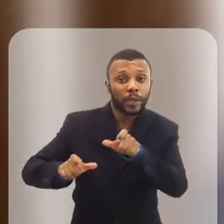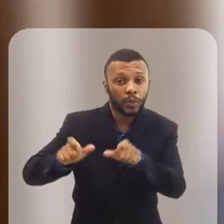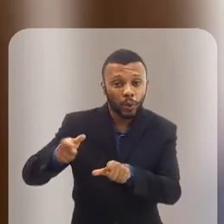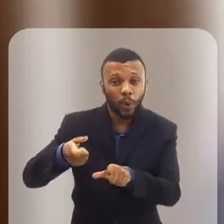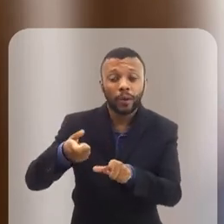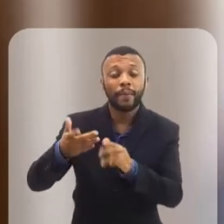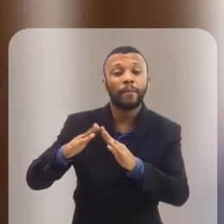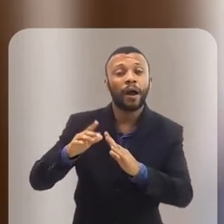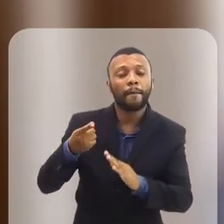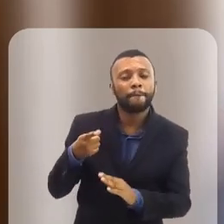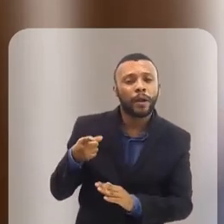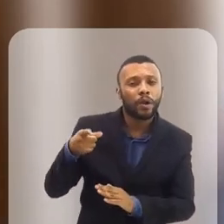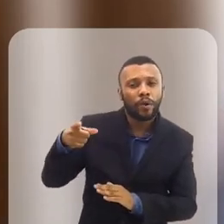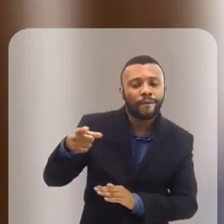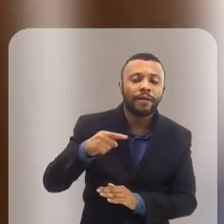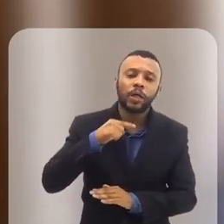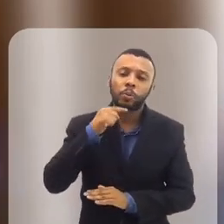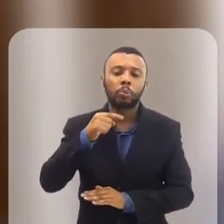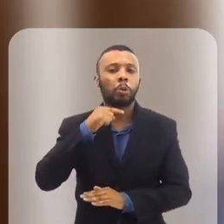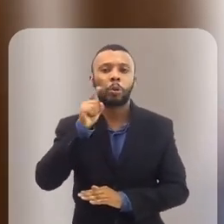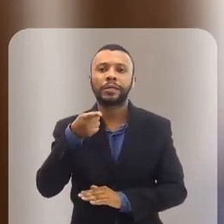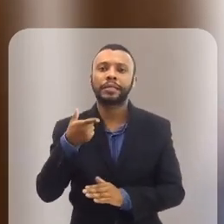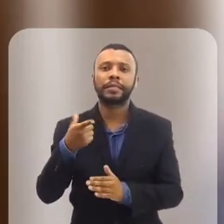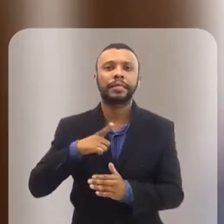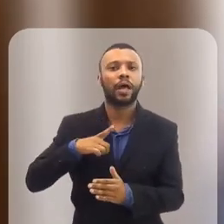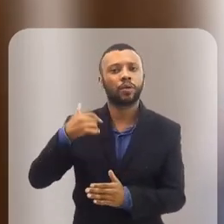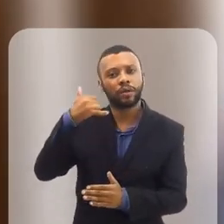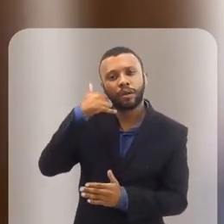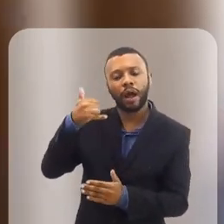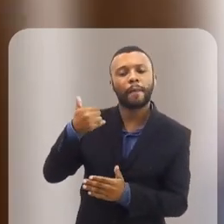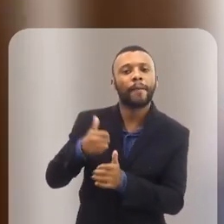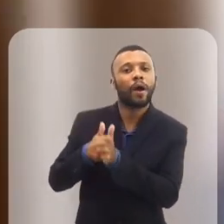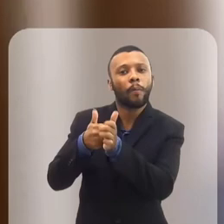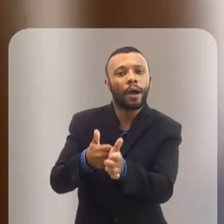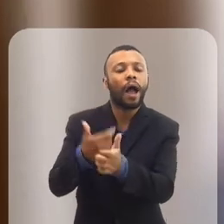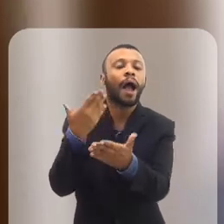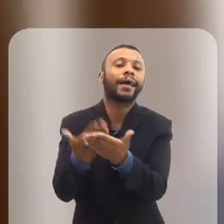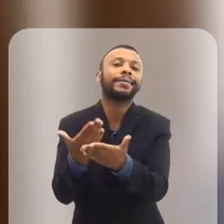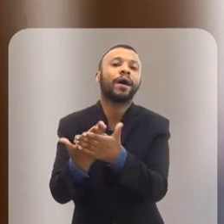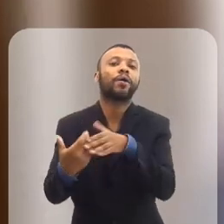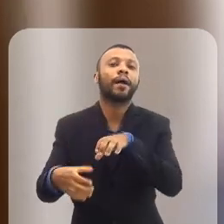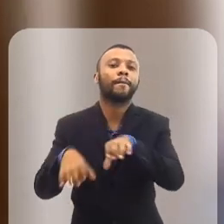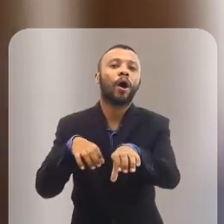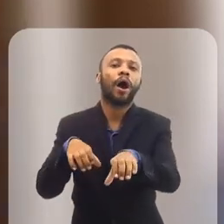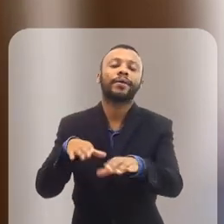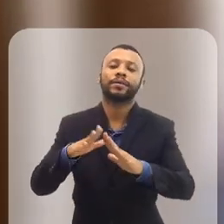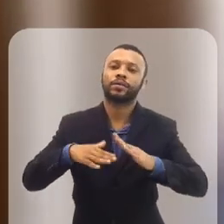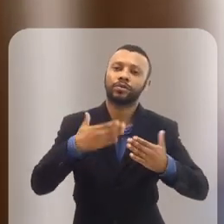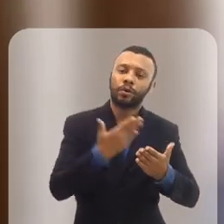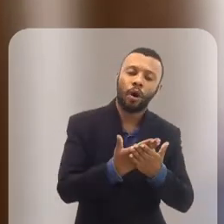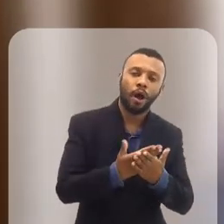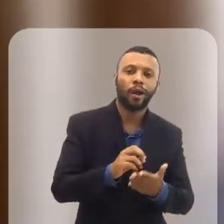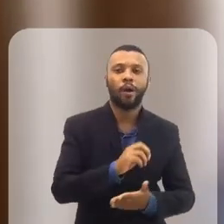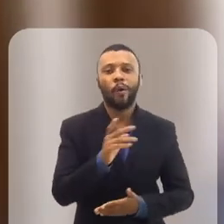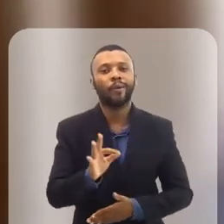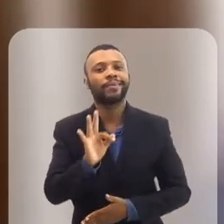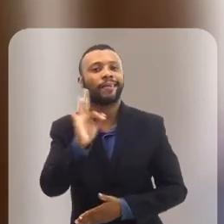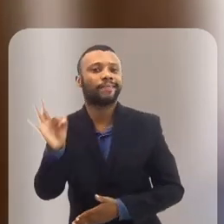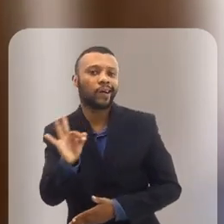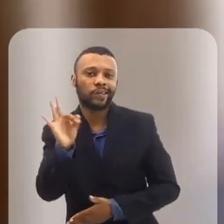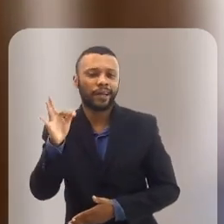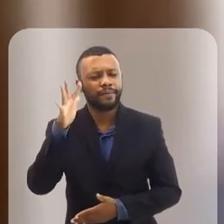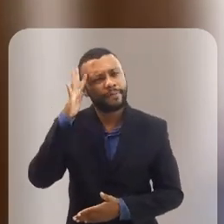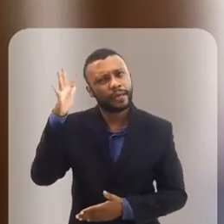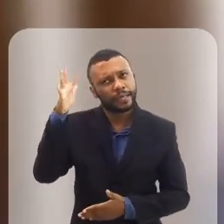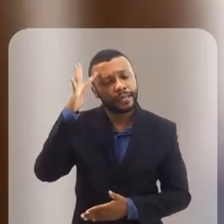não tinham nem o celular para acompanhar as aulas remotas do colégio, da faculdade. E aí, imagina ter um computador que suporte